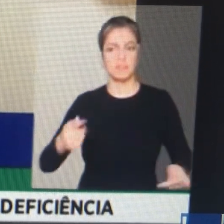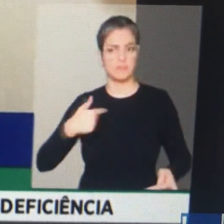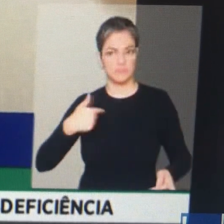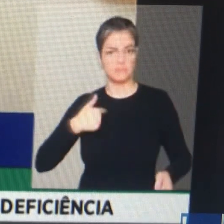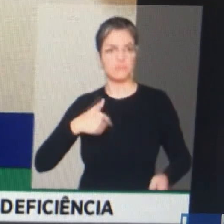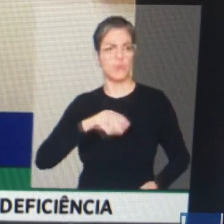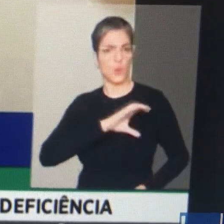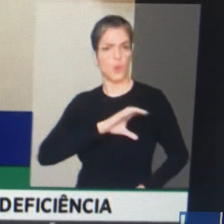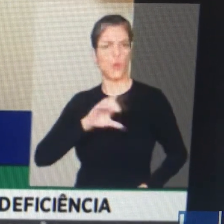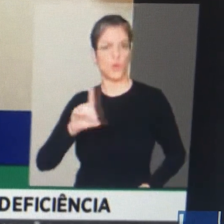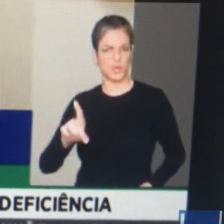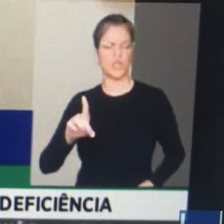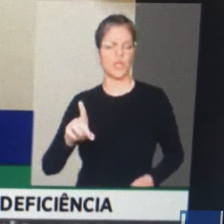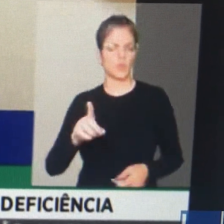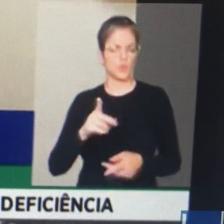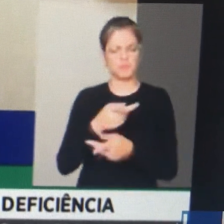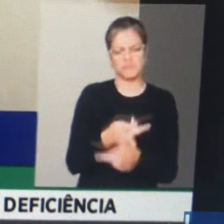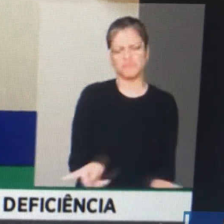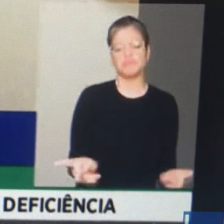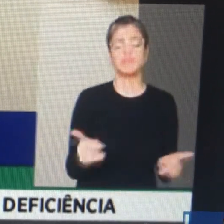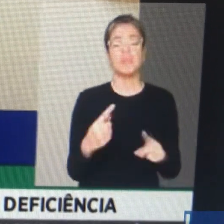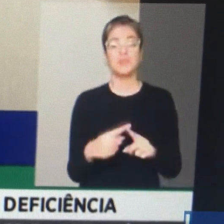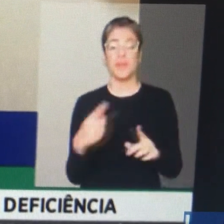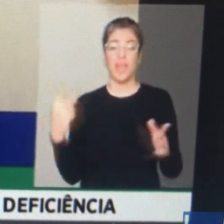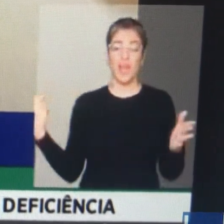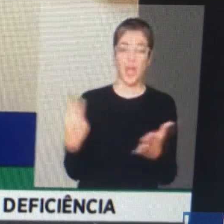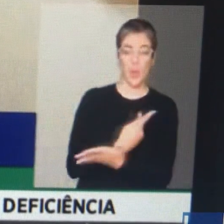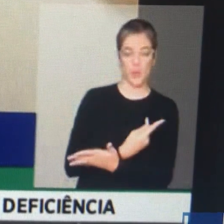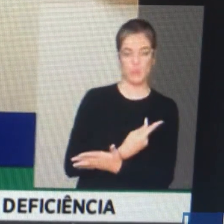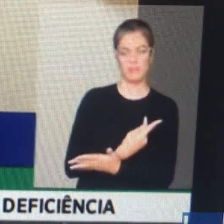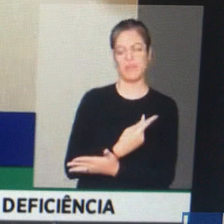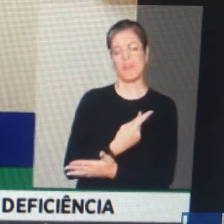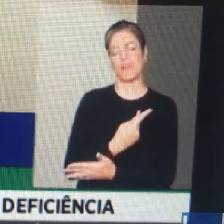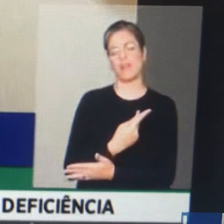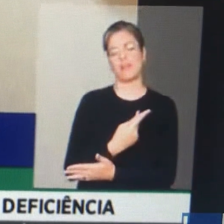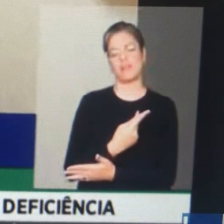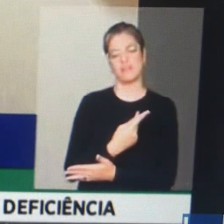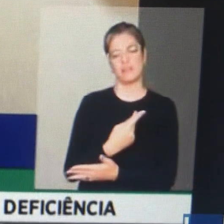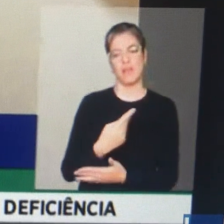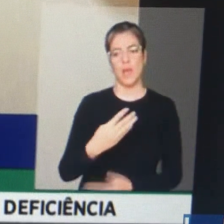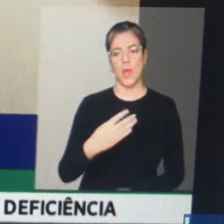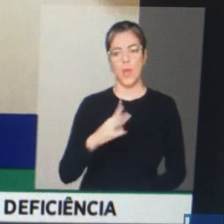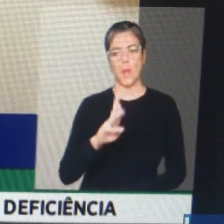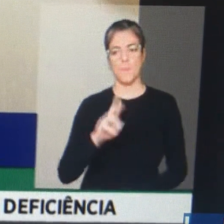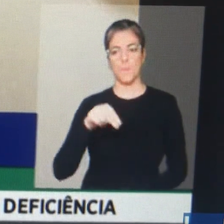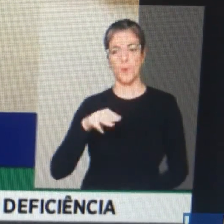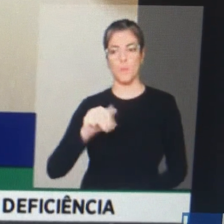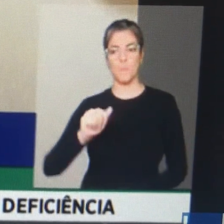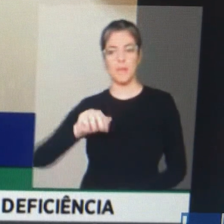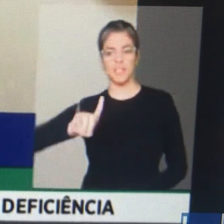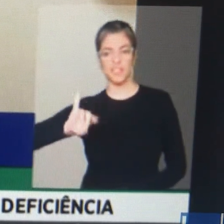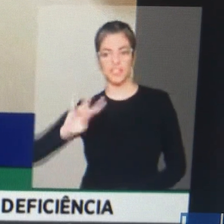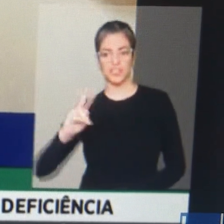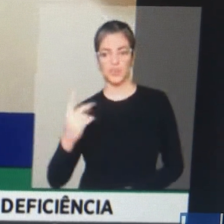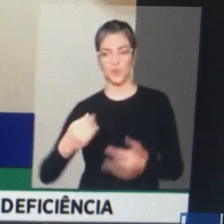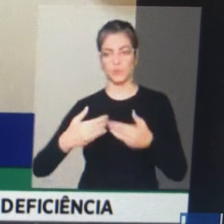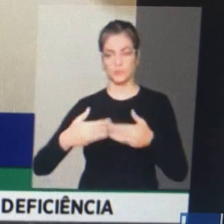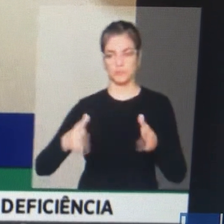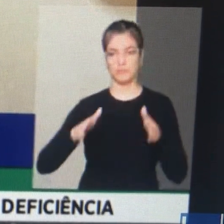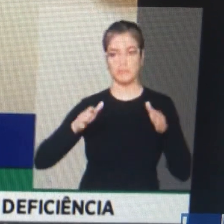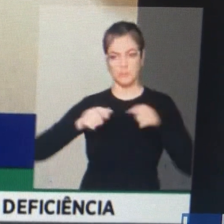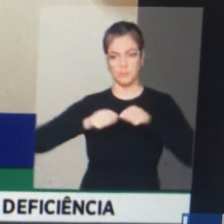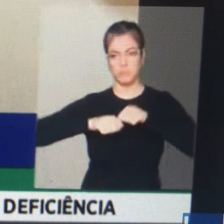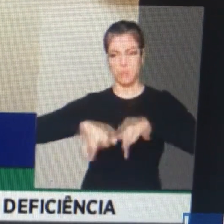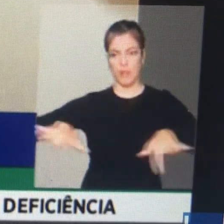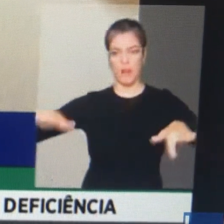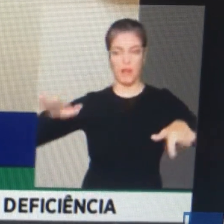que acompanhou a tragédia de Brumadinho sobre a mineração e fizemos um pacto federativo para que as